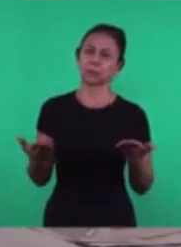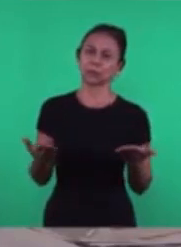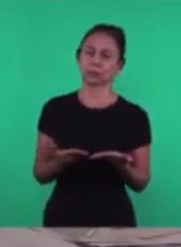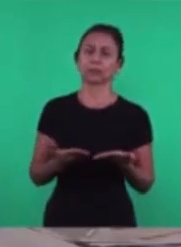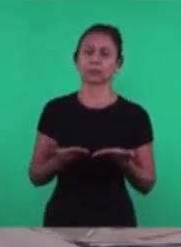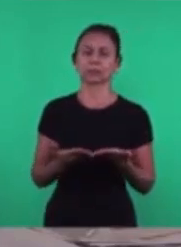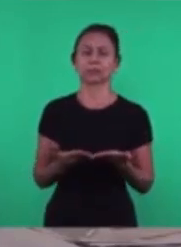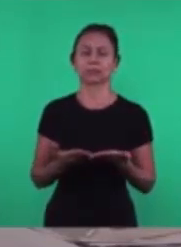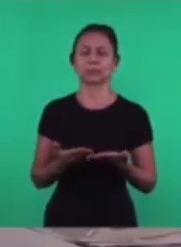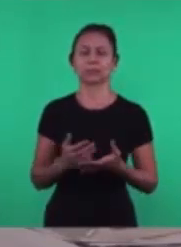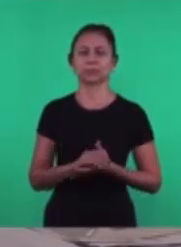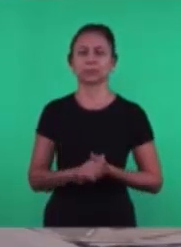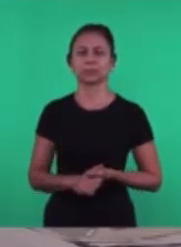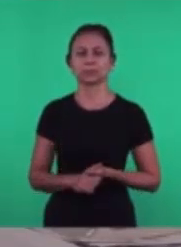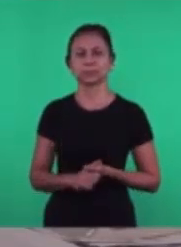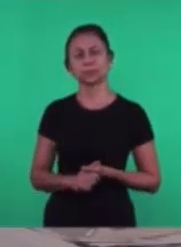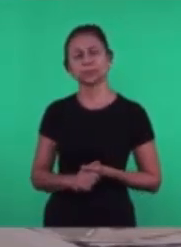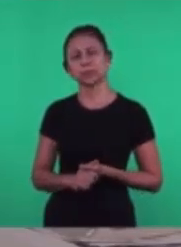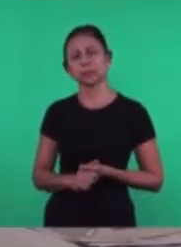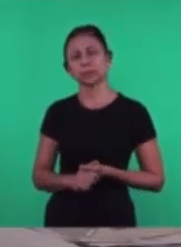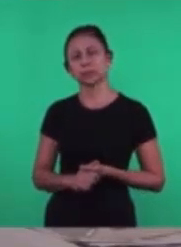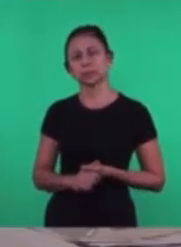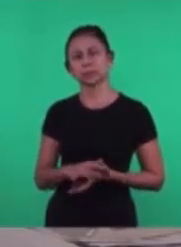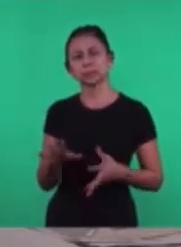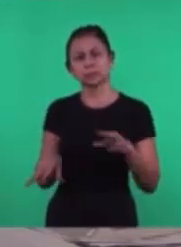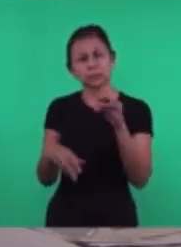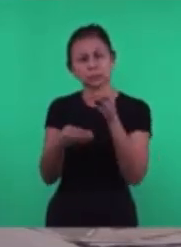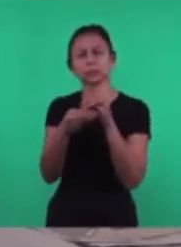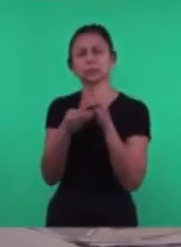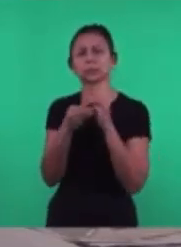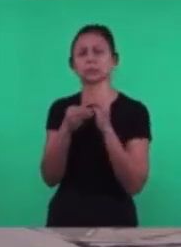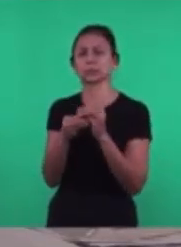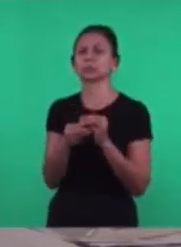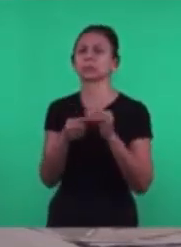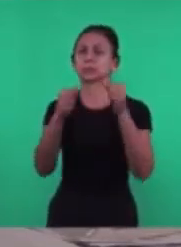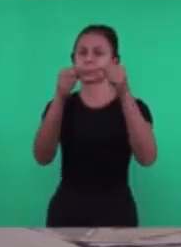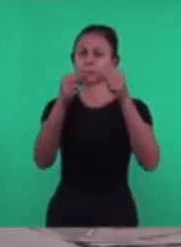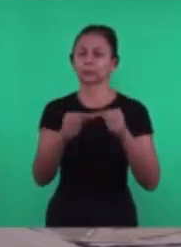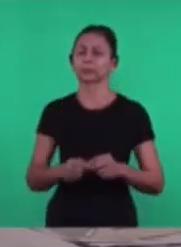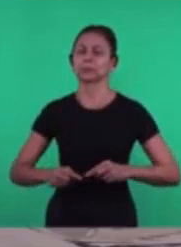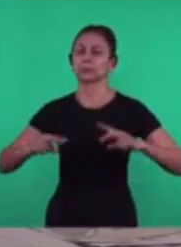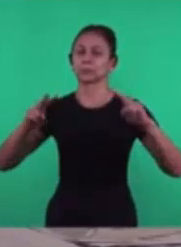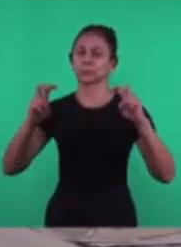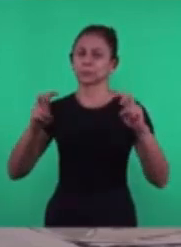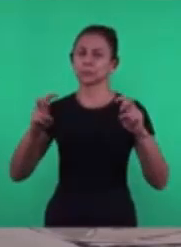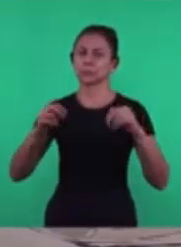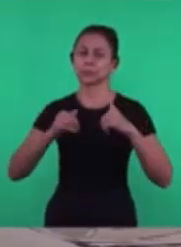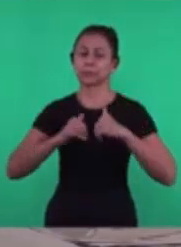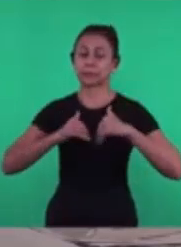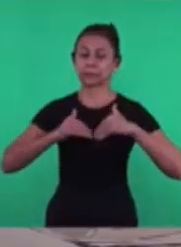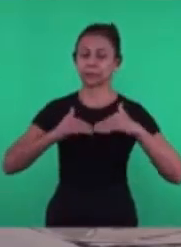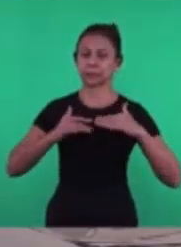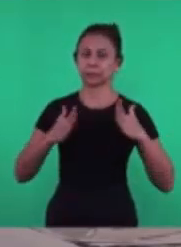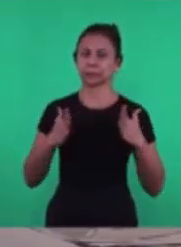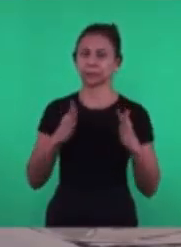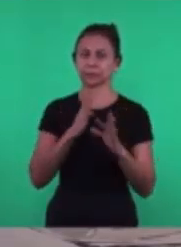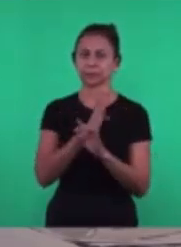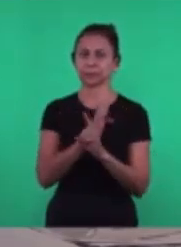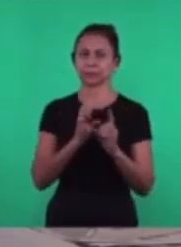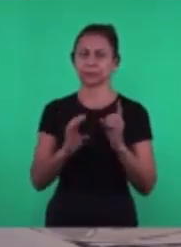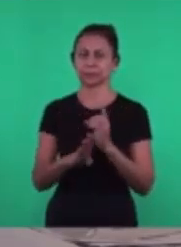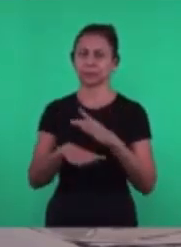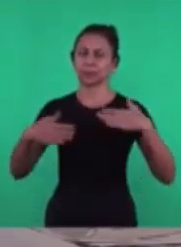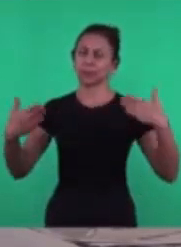Entregarmos para as irmãs Alguma complementação relacionada a este assunto Para dar início a nossa escola bíblica